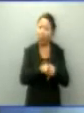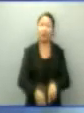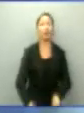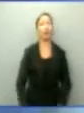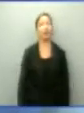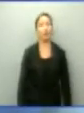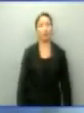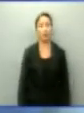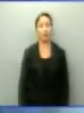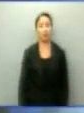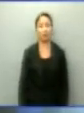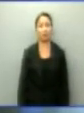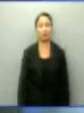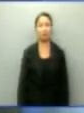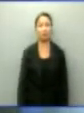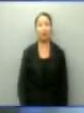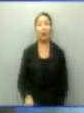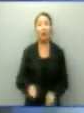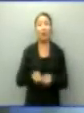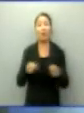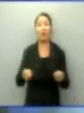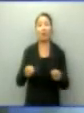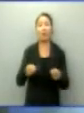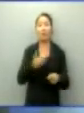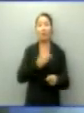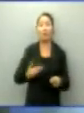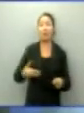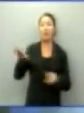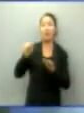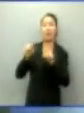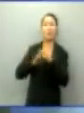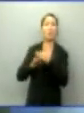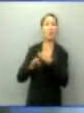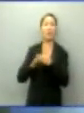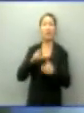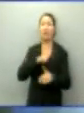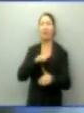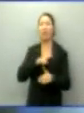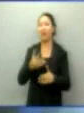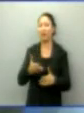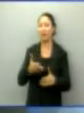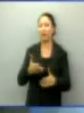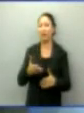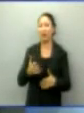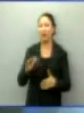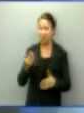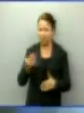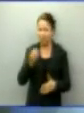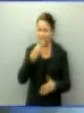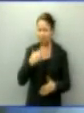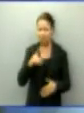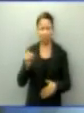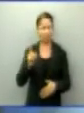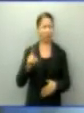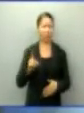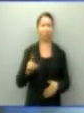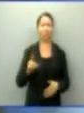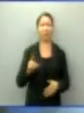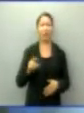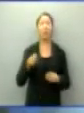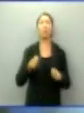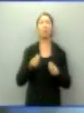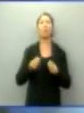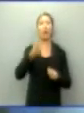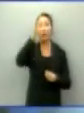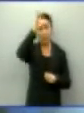estado tem buscado através das chamadas parcerias público-privadas, isso aí não funciona, porque os estados, o estado